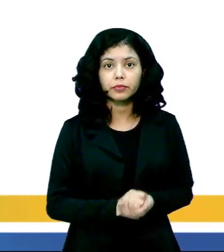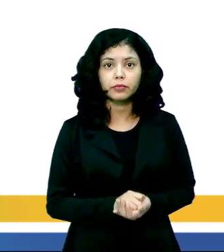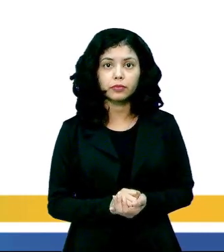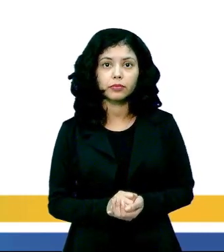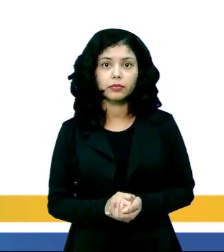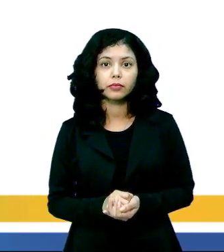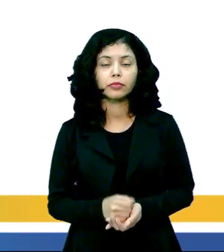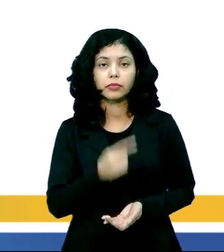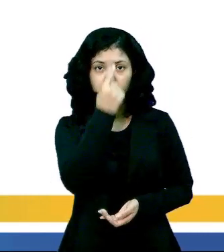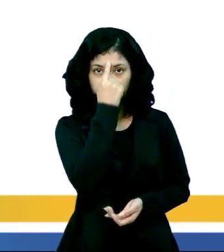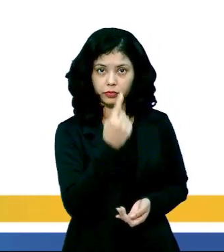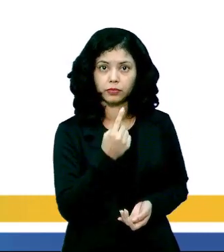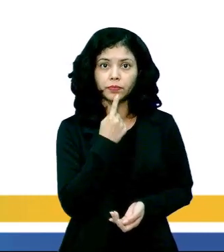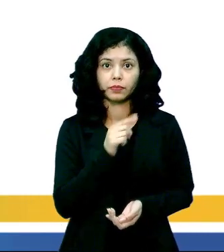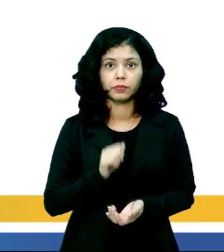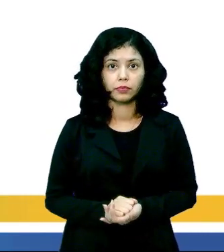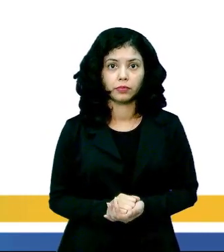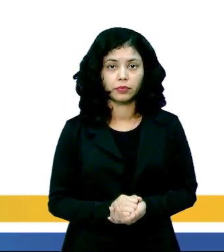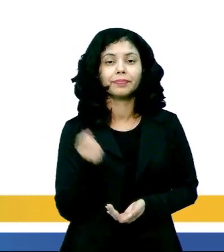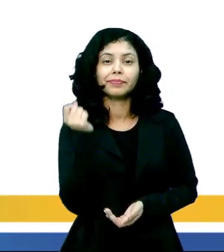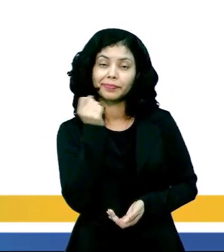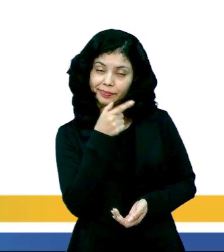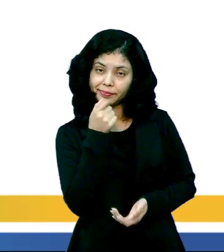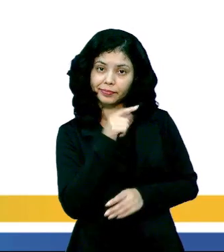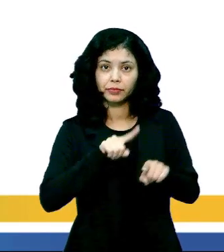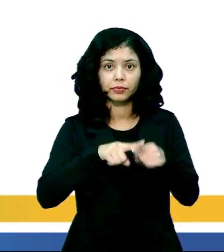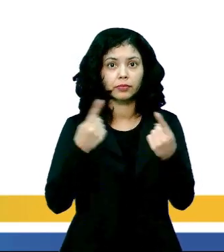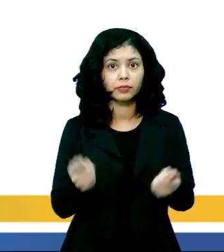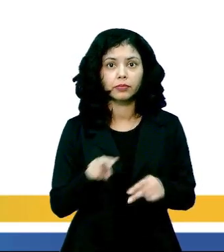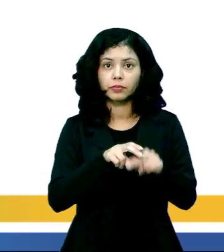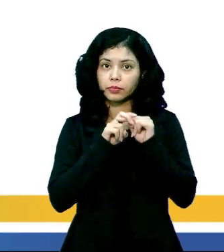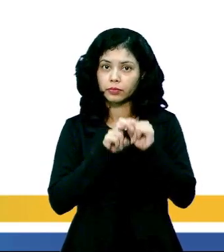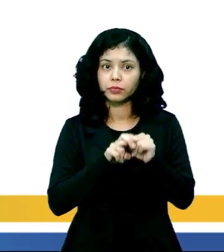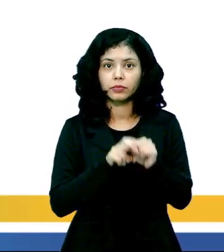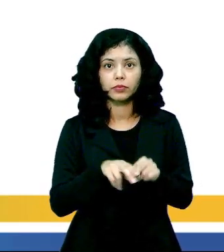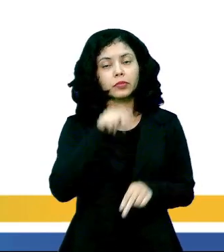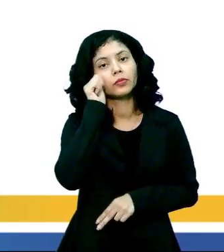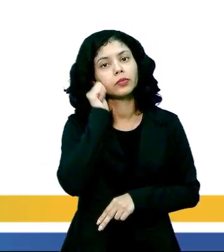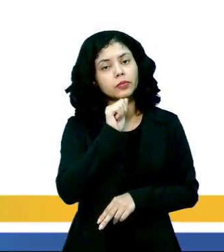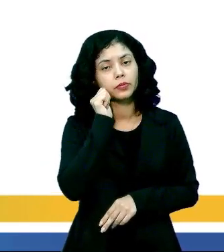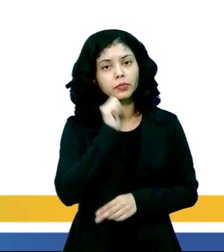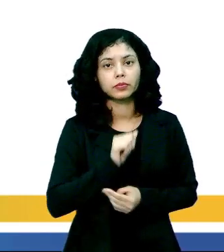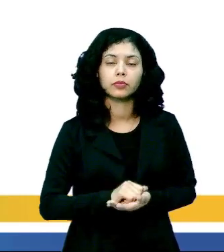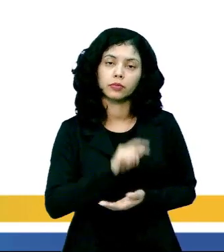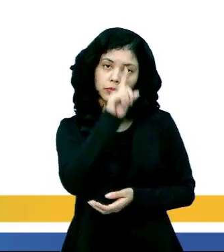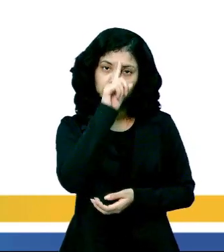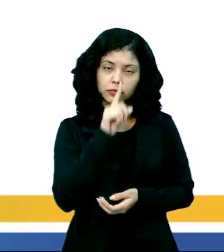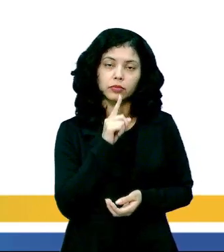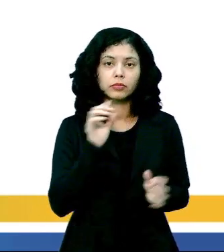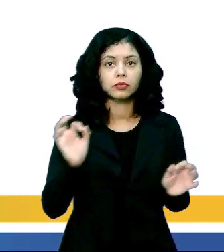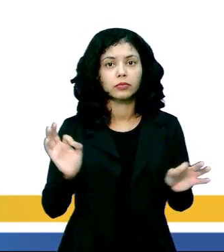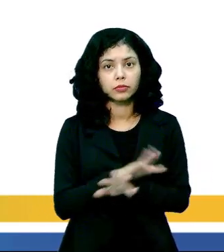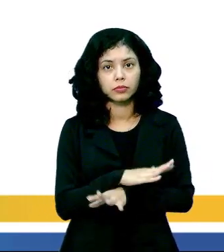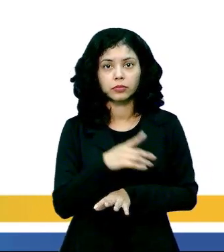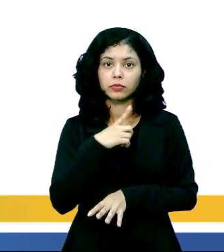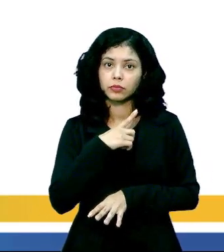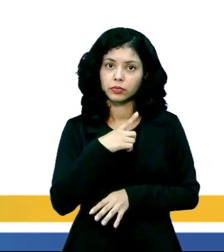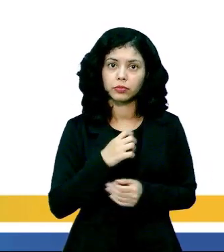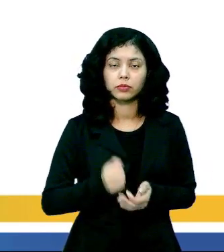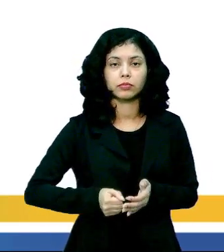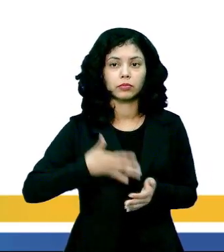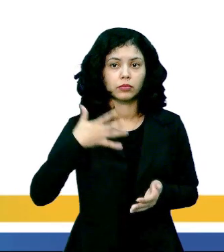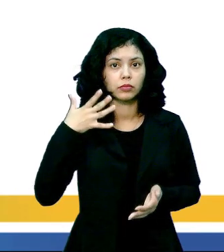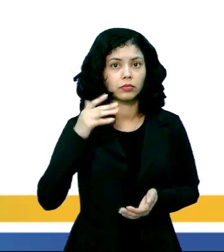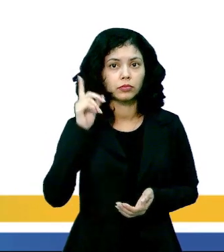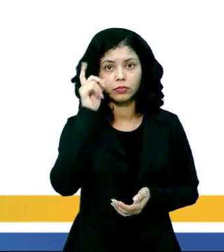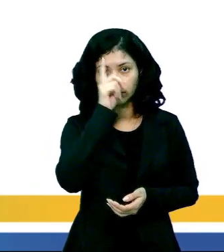uma cena, uma imagem, um tanto e quanto engraçado, mas por isso que a mulher, digamos assim, ela acaba tendo muito